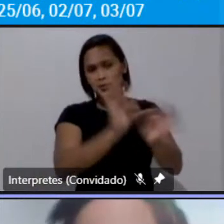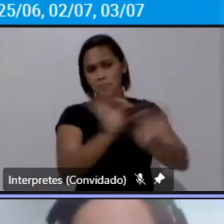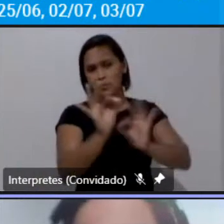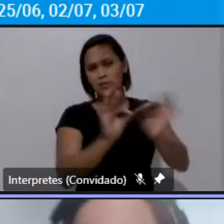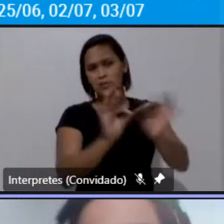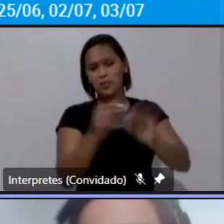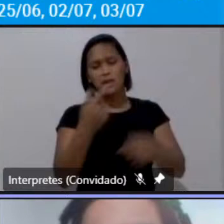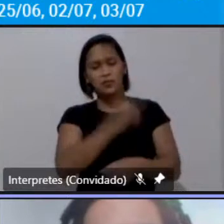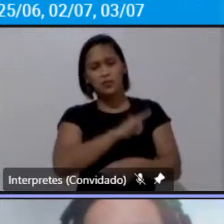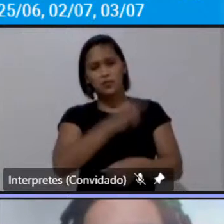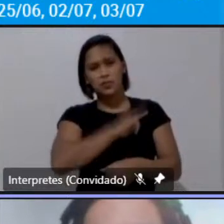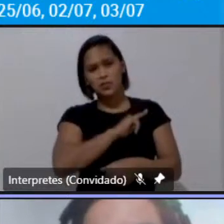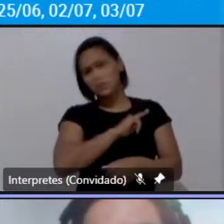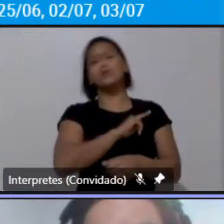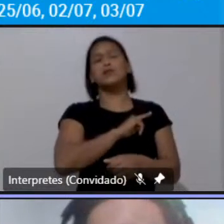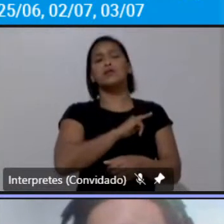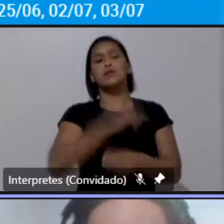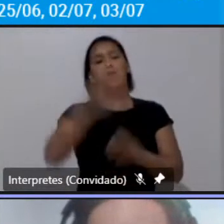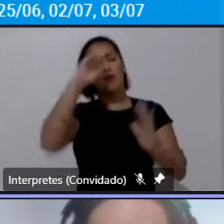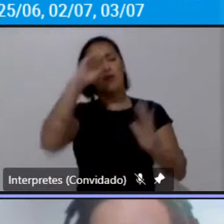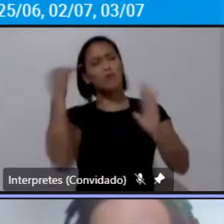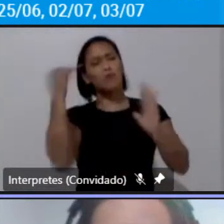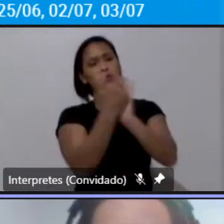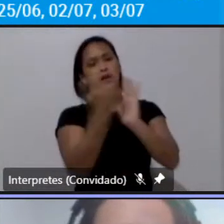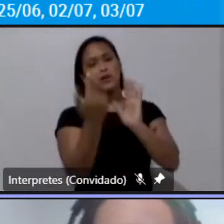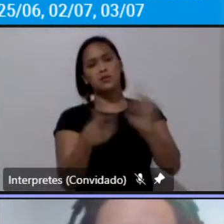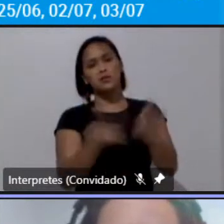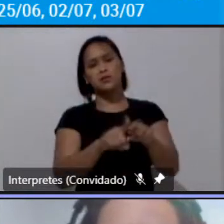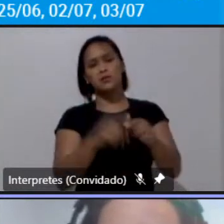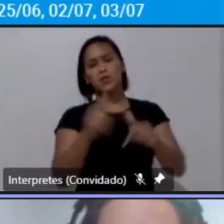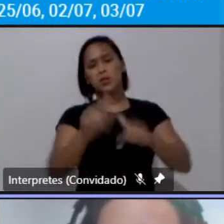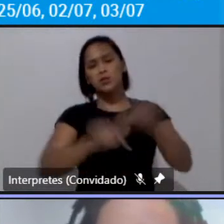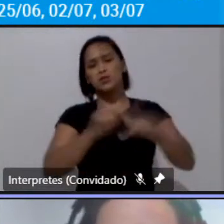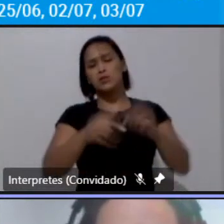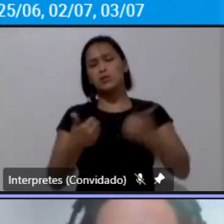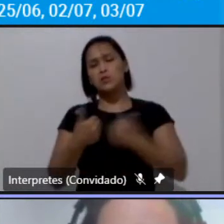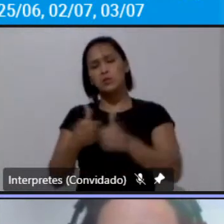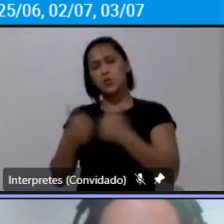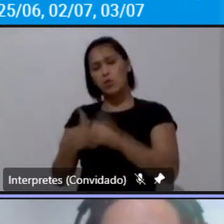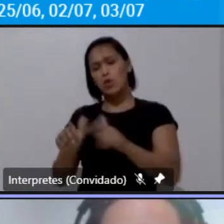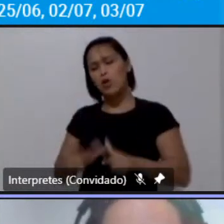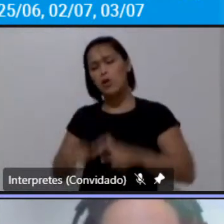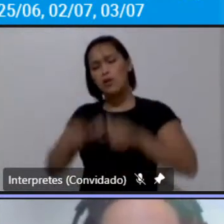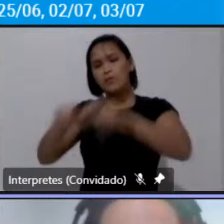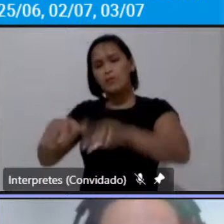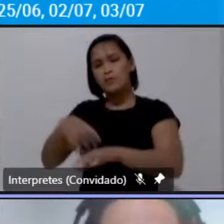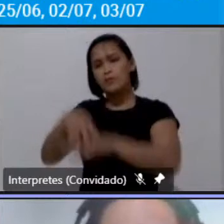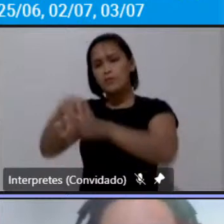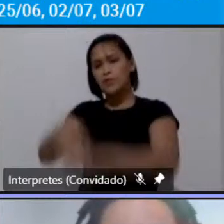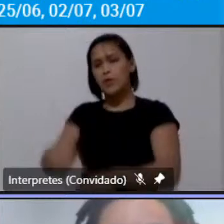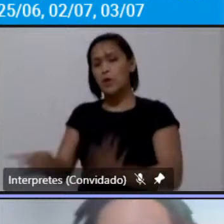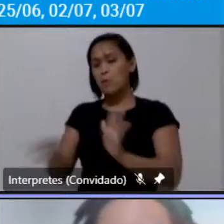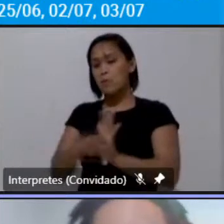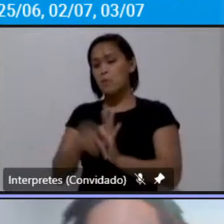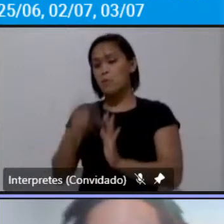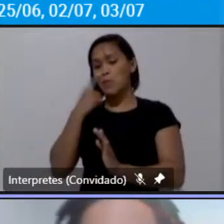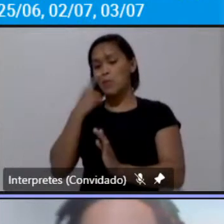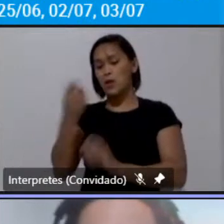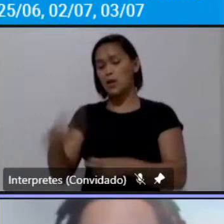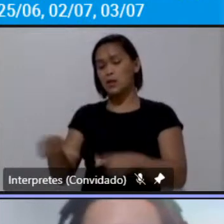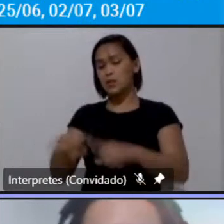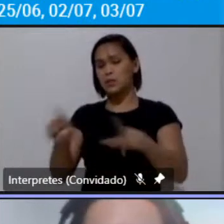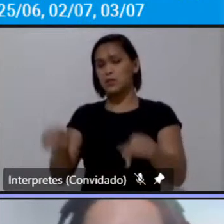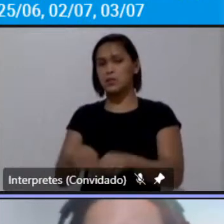gestão do e prestação do serviço de transporte coletivo de interesse local mas aí fica a